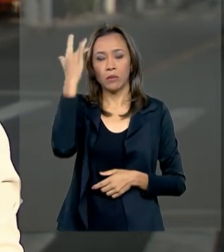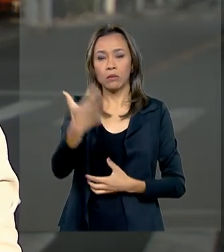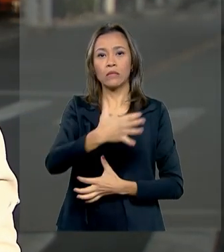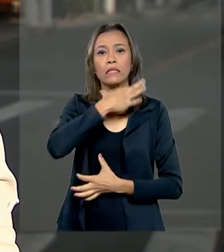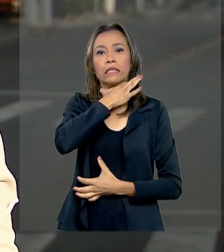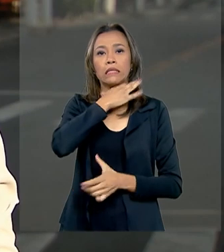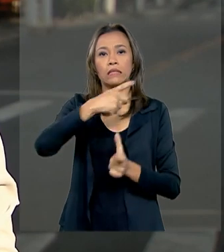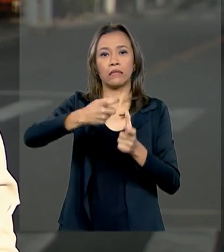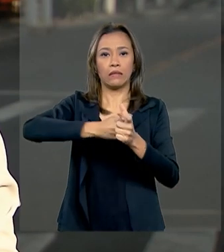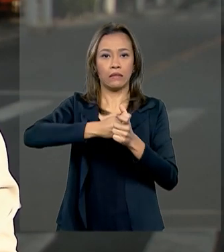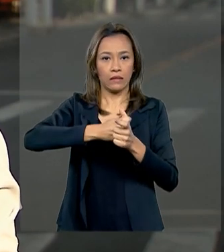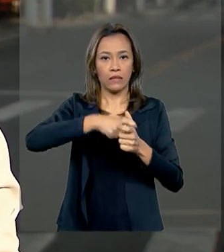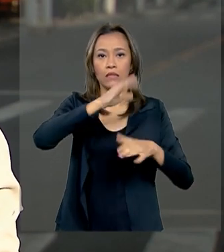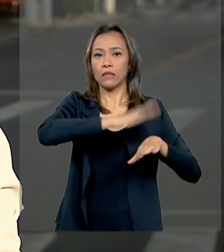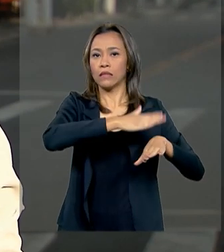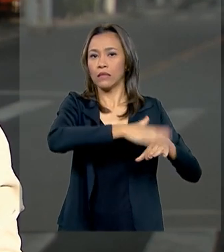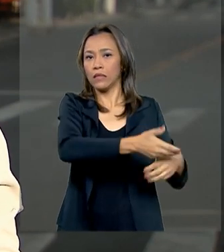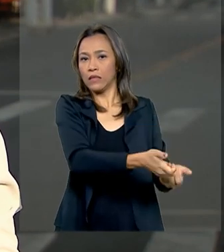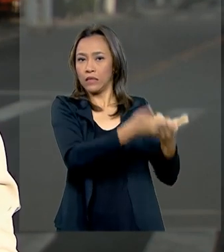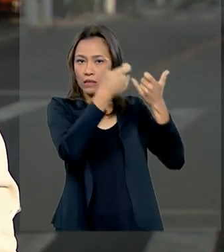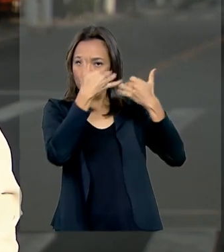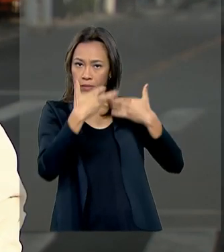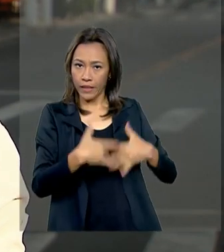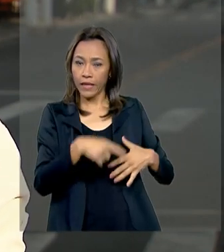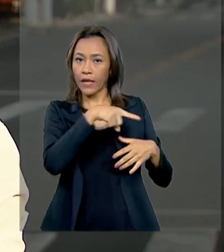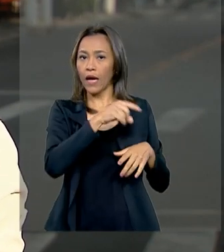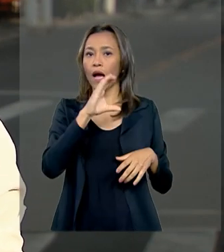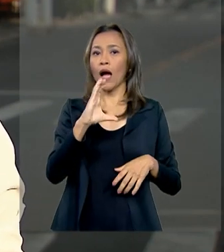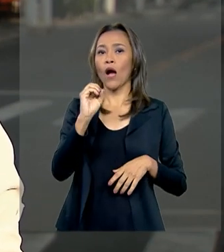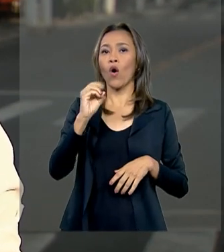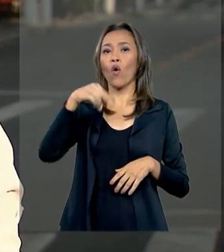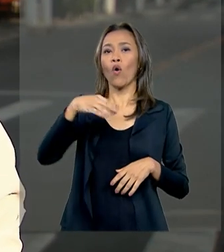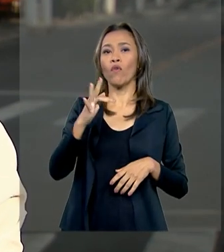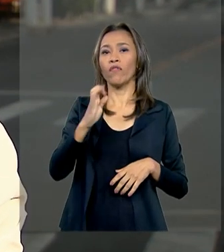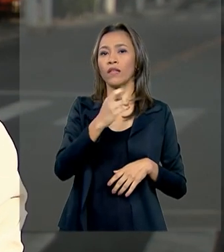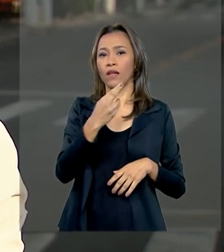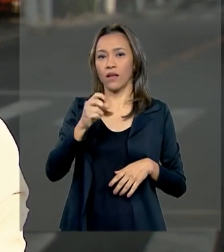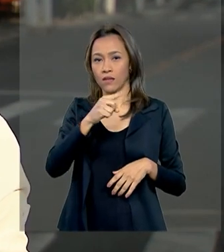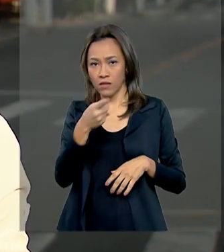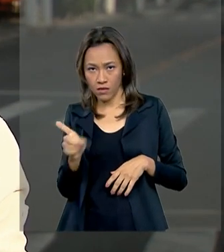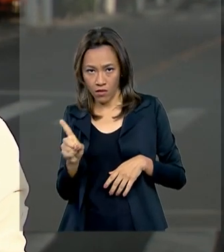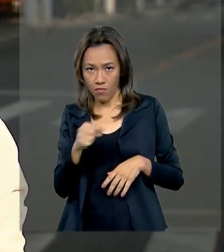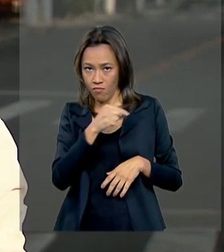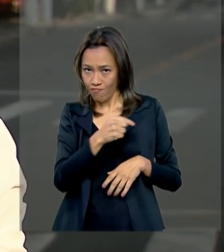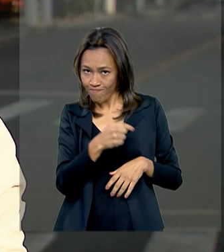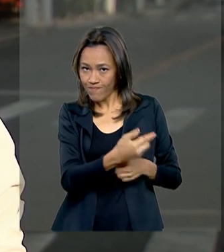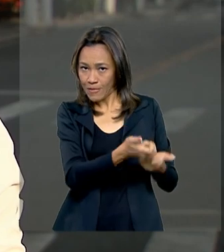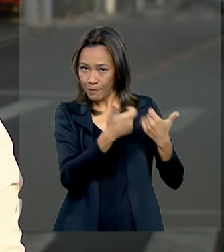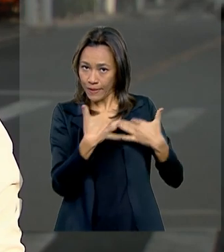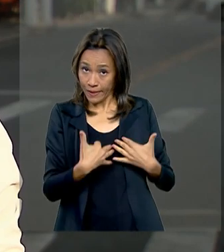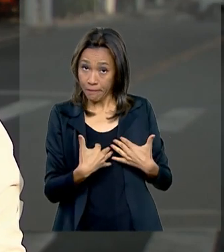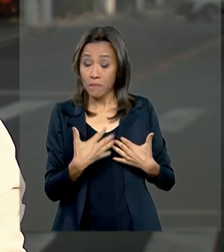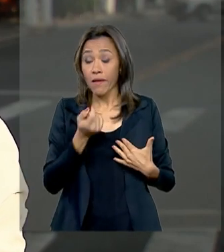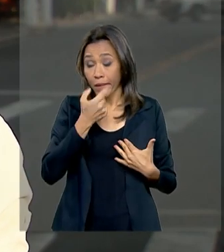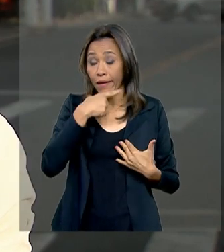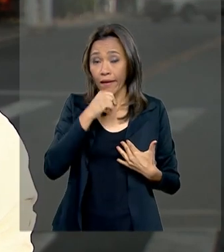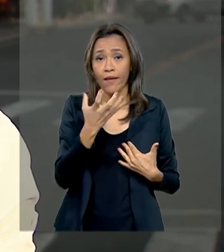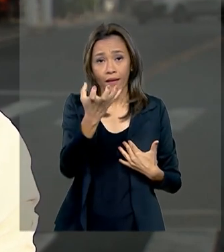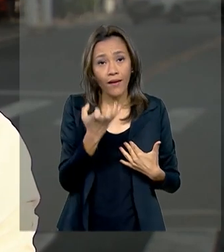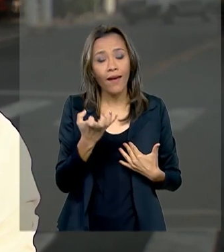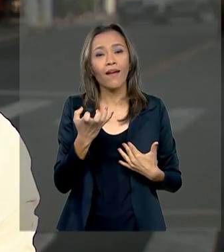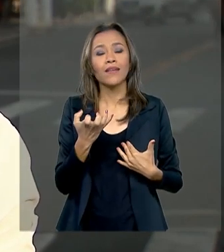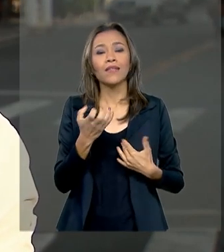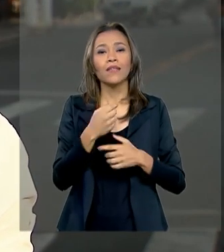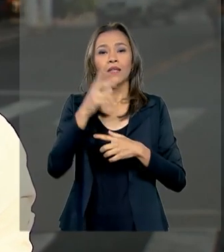de acordo com a Confederação Nacional do Comércio de Bens, Serviços e Turismo. Para ajudar quem quer fechar o ano no azul,